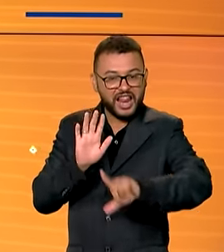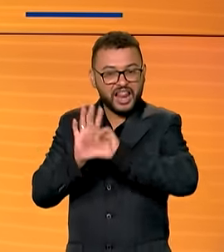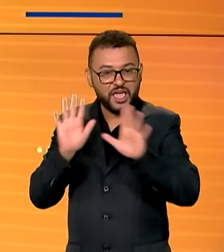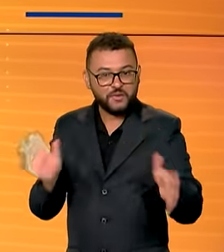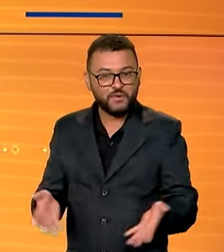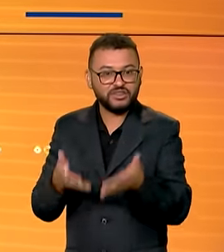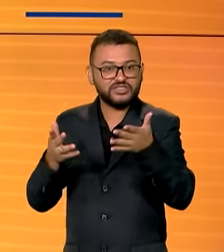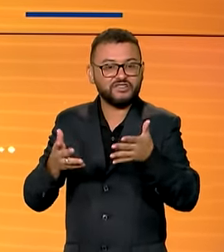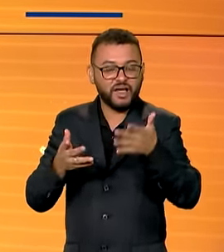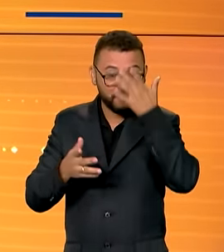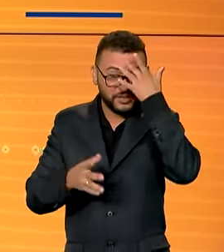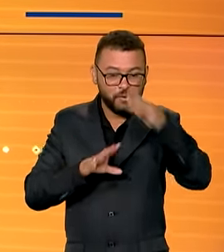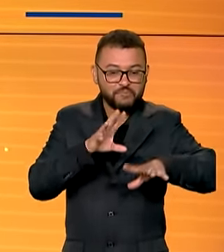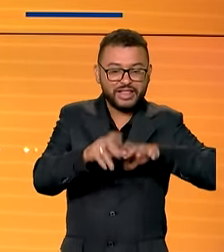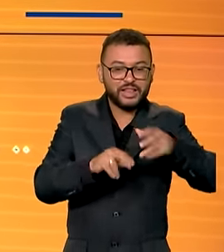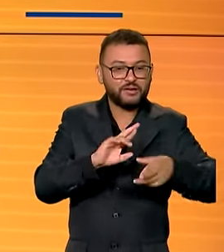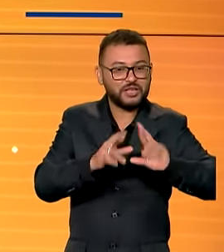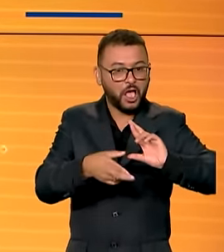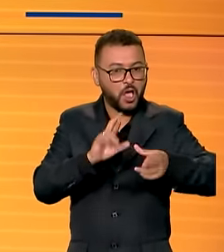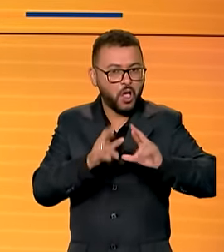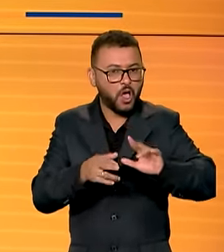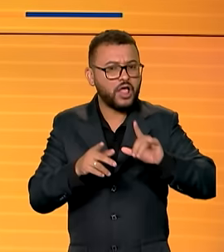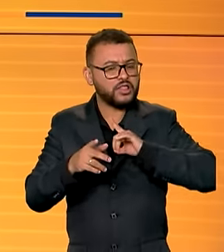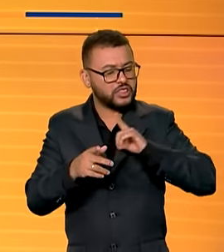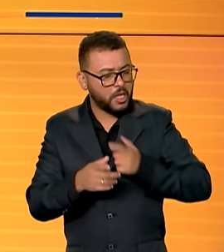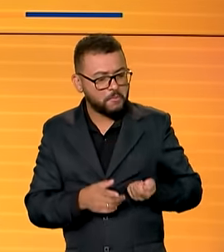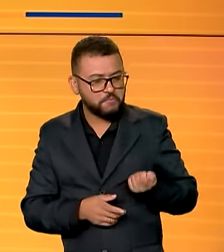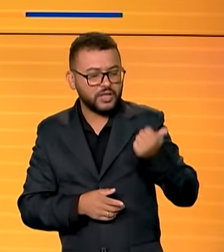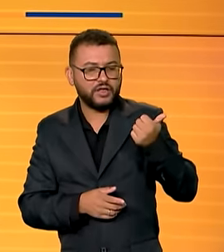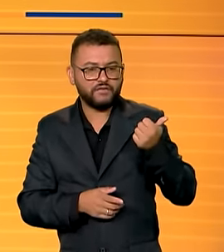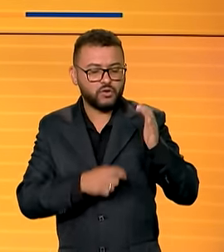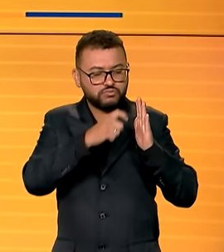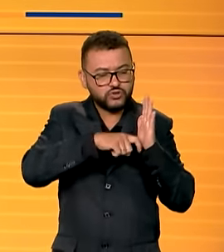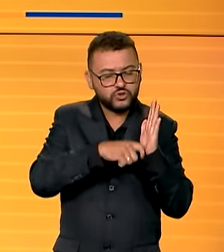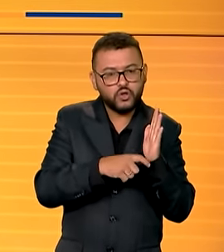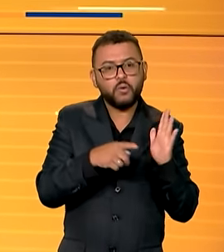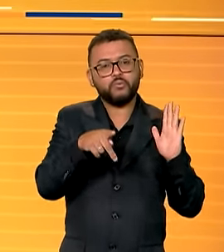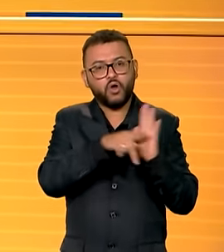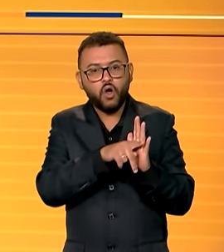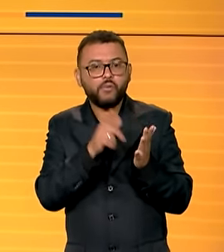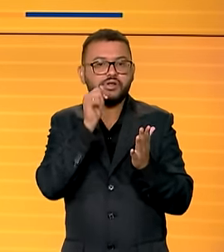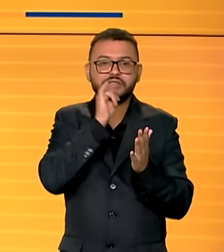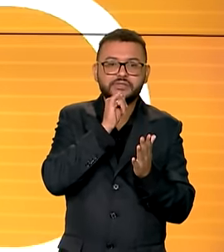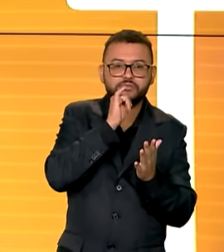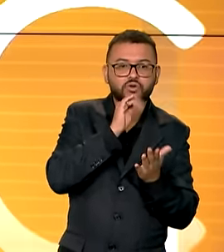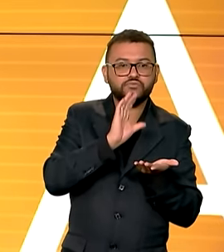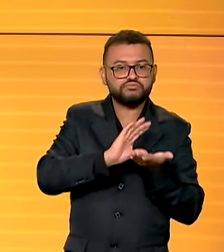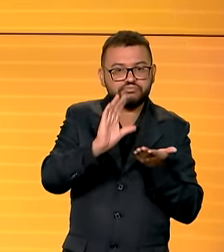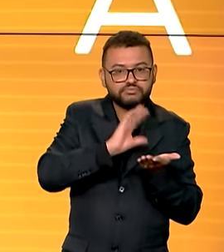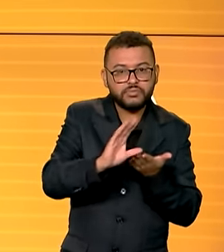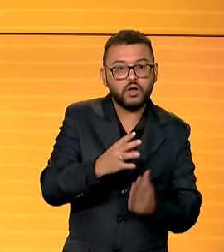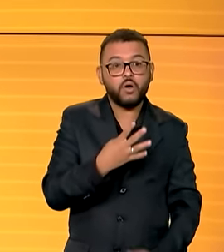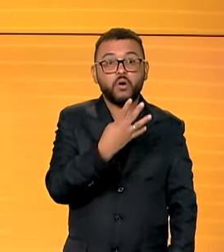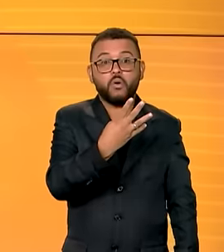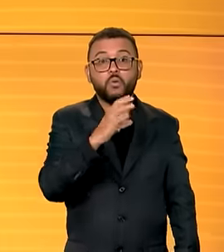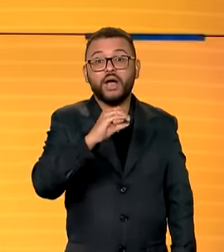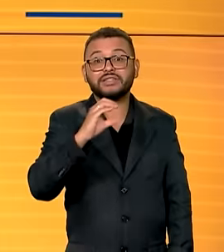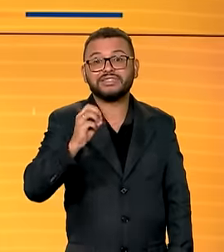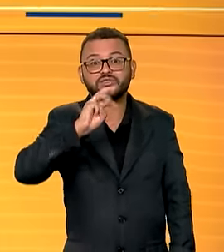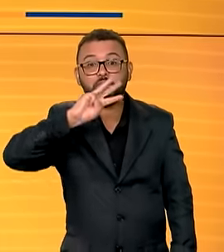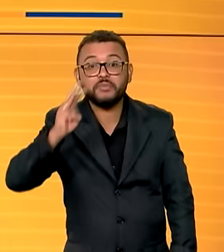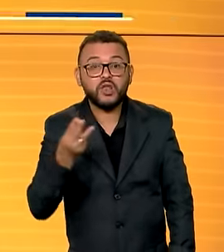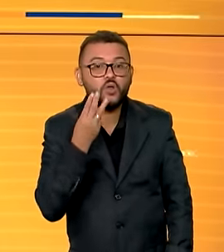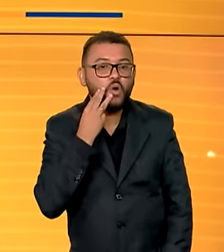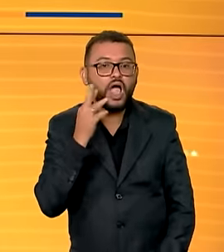incentivo à reciclagem, que traz benefícios fiscais à cadeia produtiva, serão investidos mais de 400 milhões